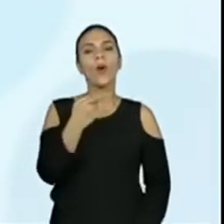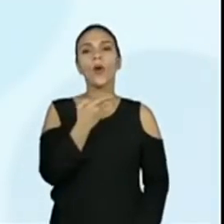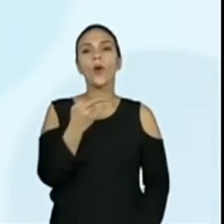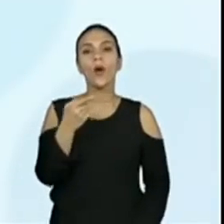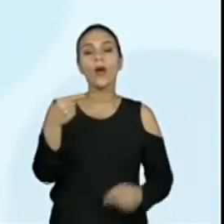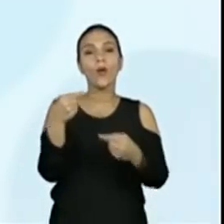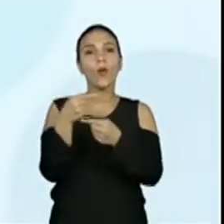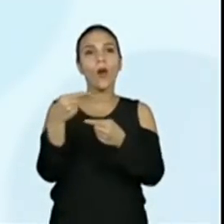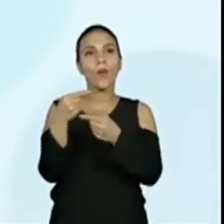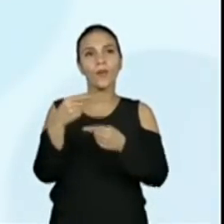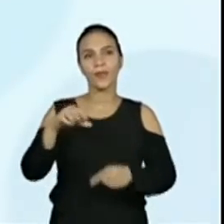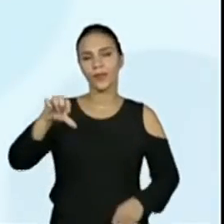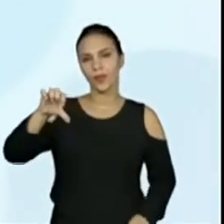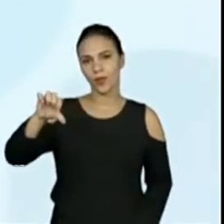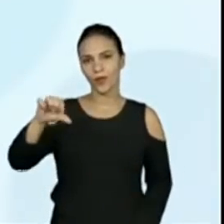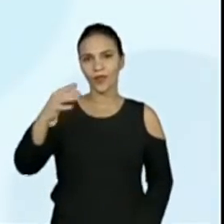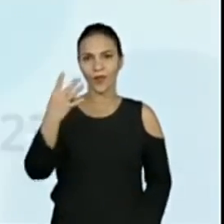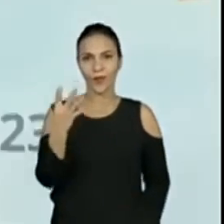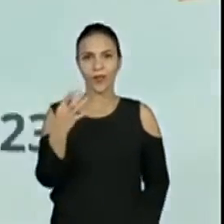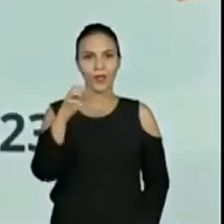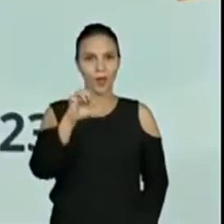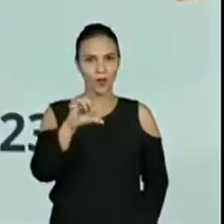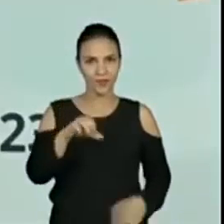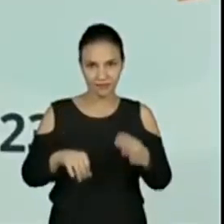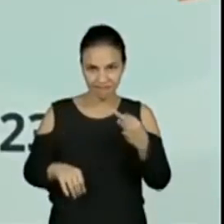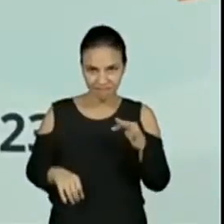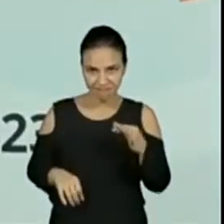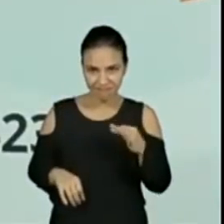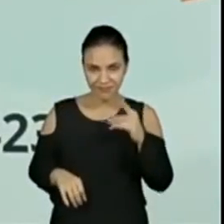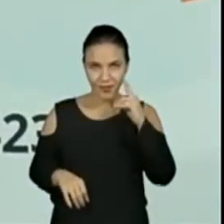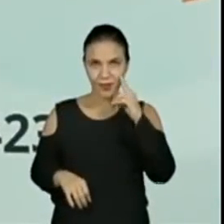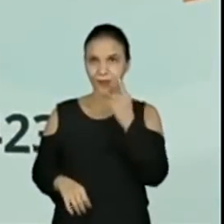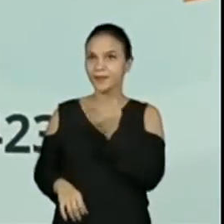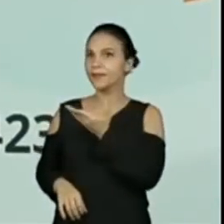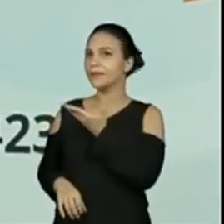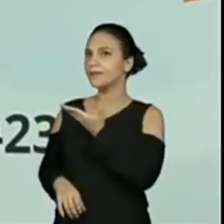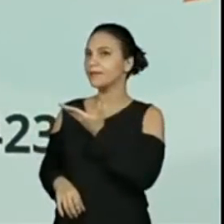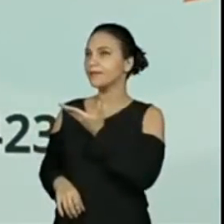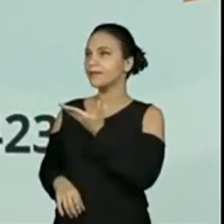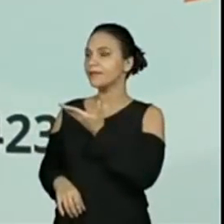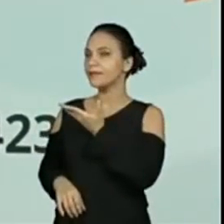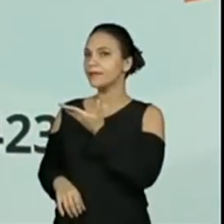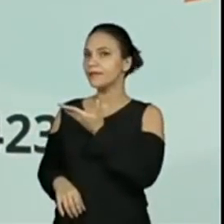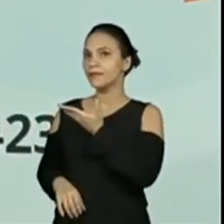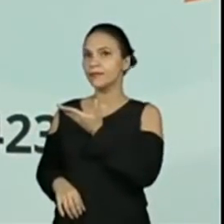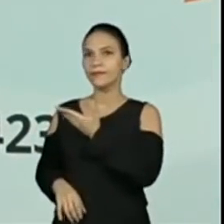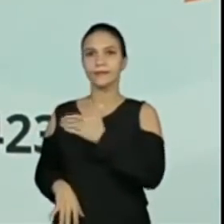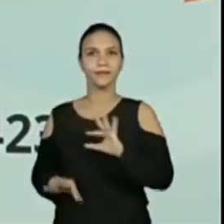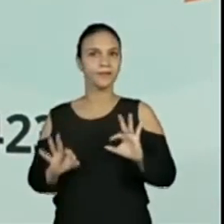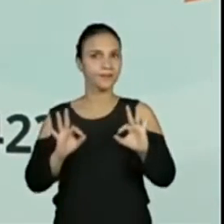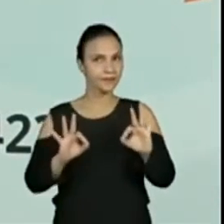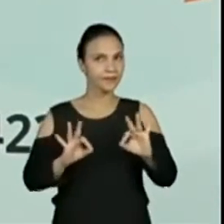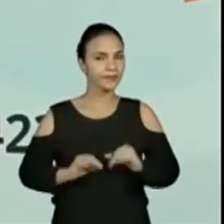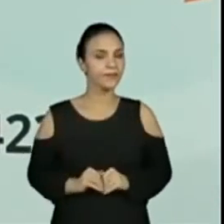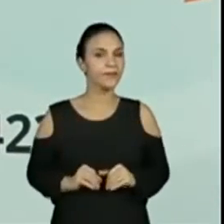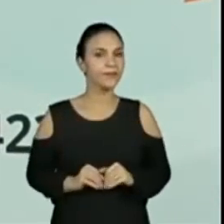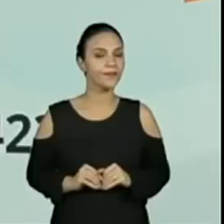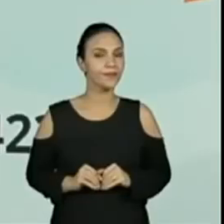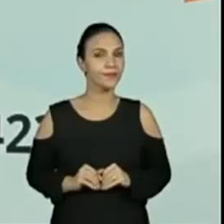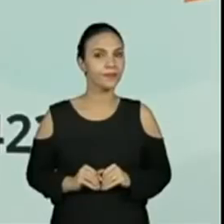949, ok? Essa é a nossa operação de adição,